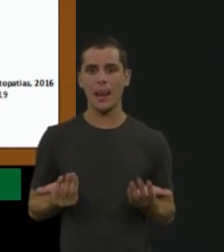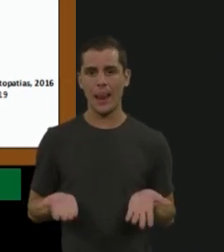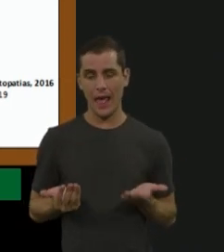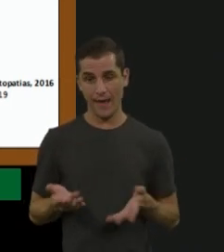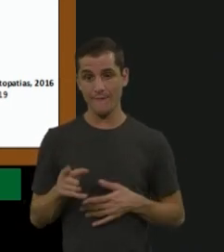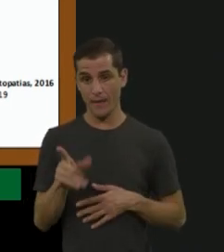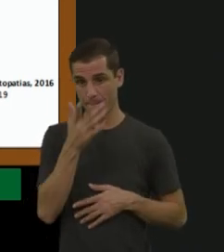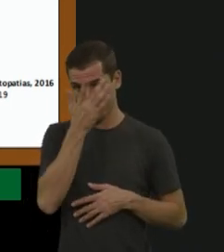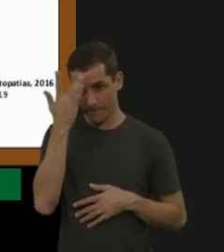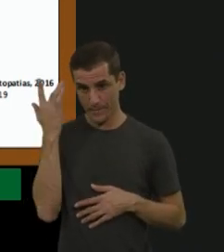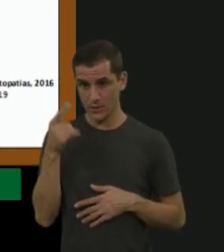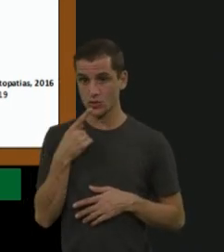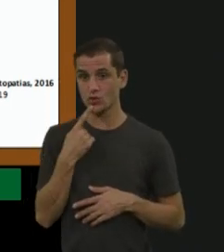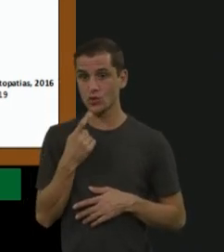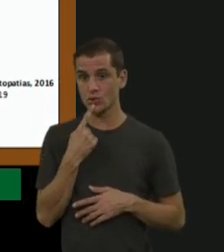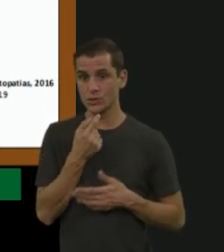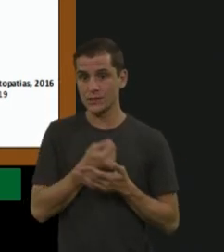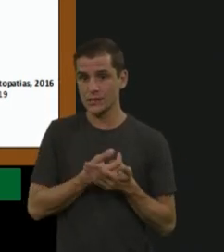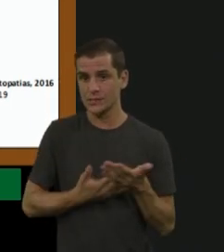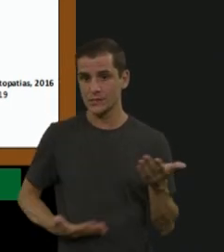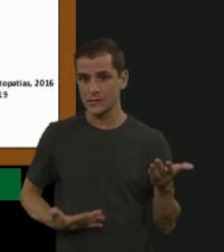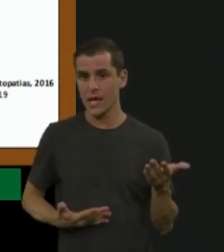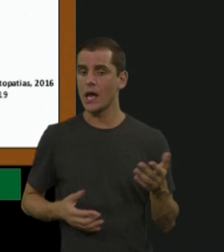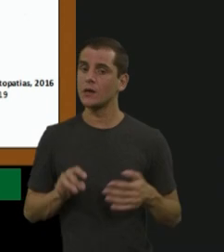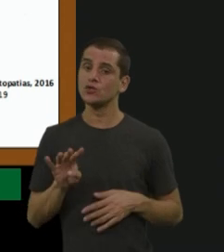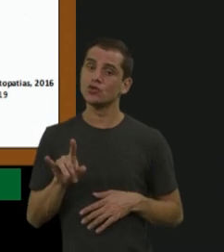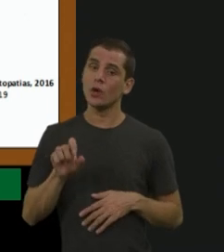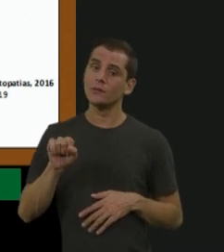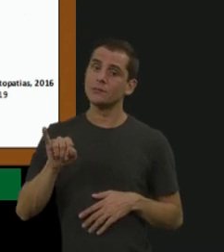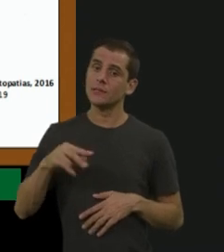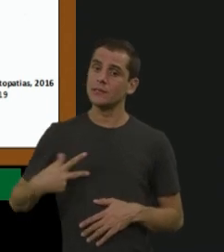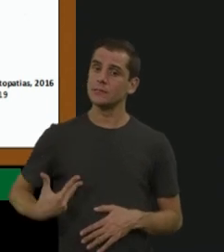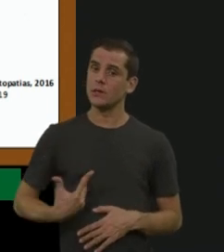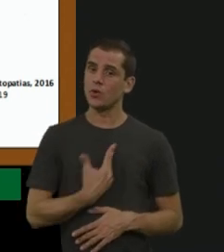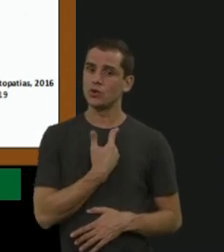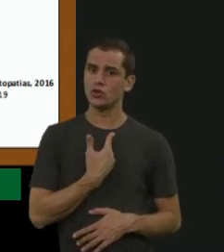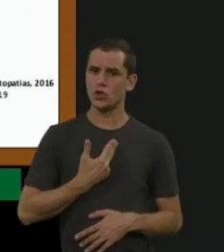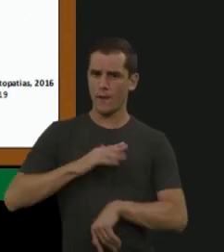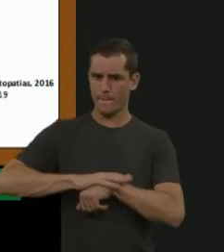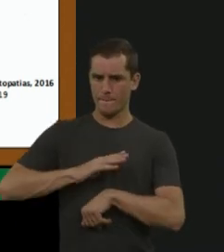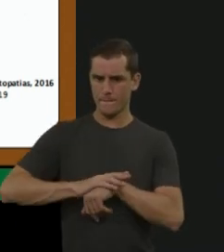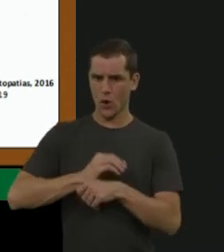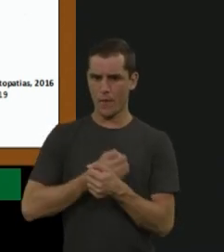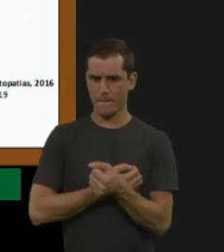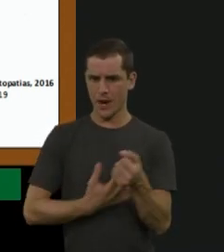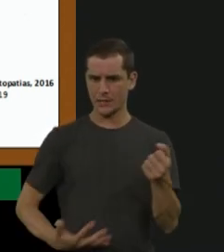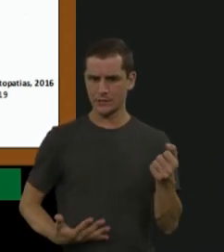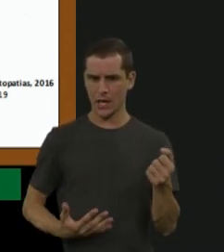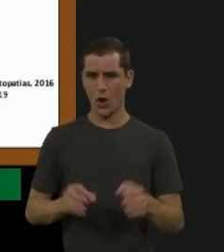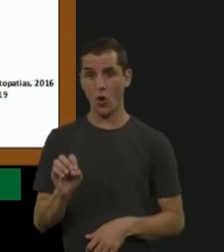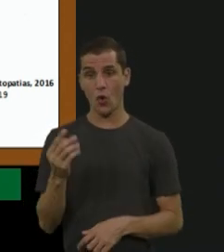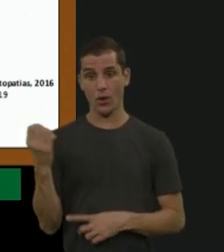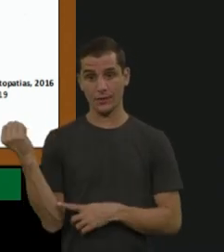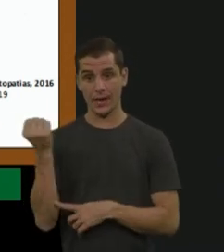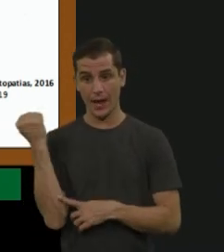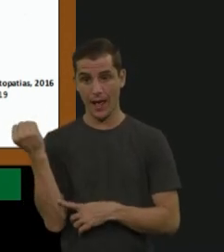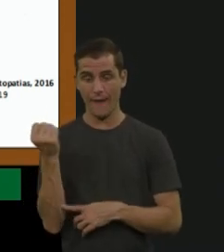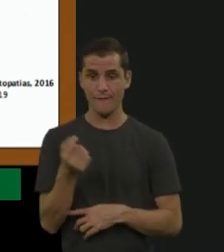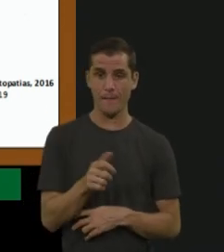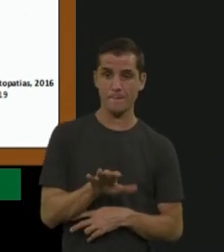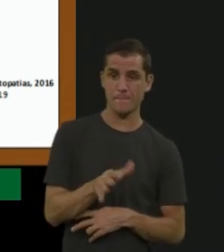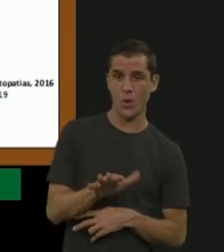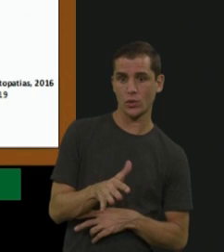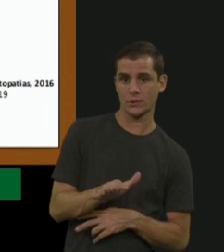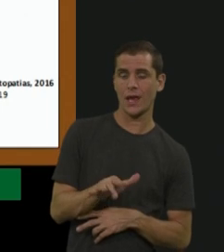fazer alguma cirurgia. Eles não sangram espontaneamente, do nada. Mas os indivíduos graves ou os moderados que estão beirando